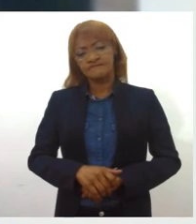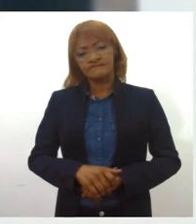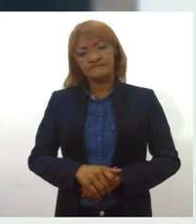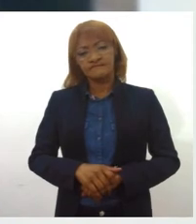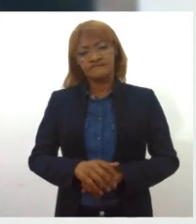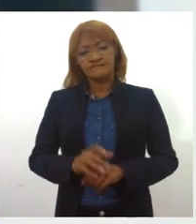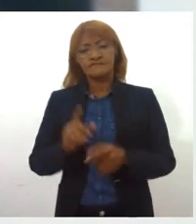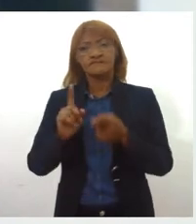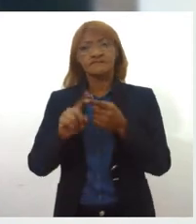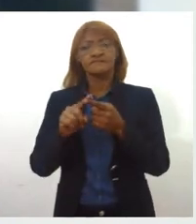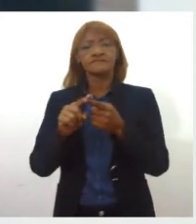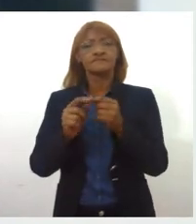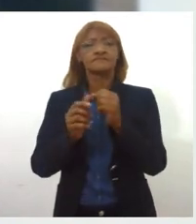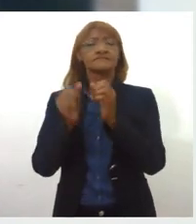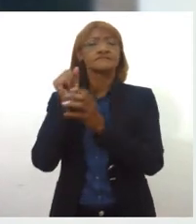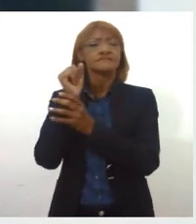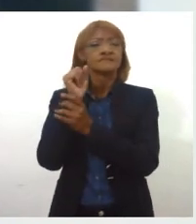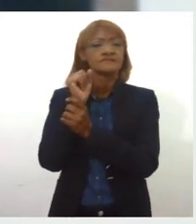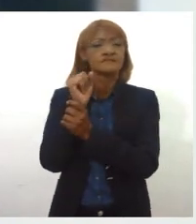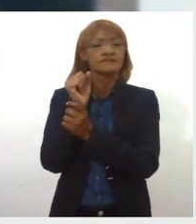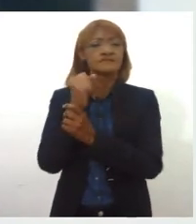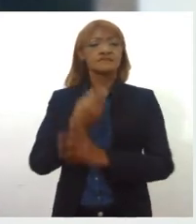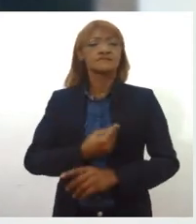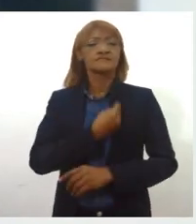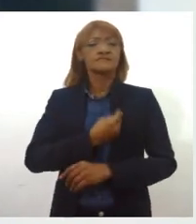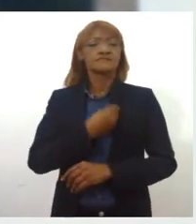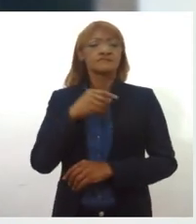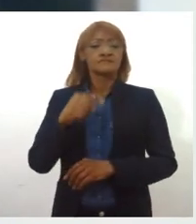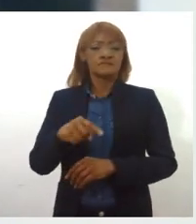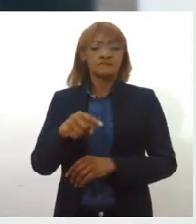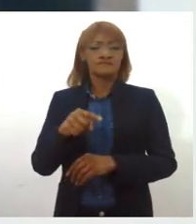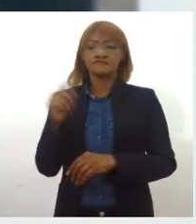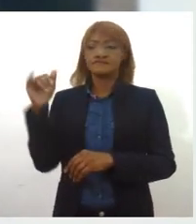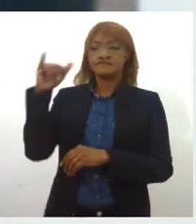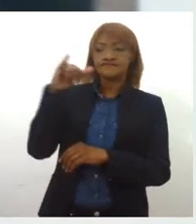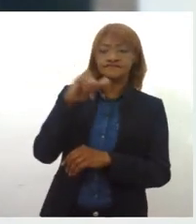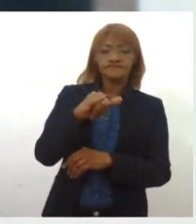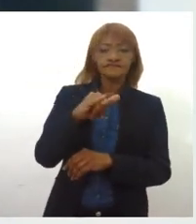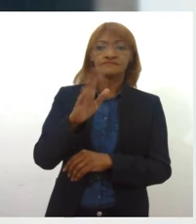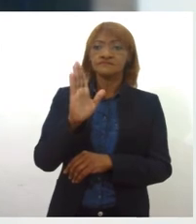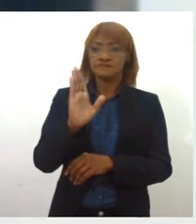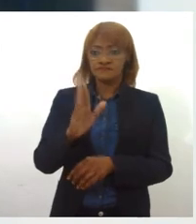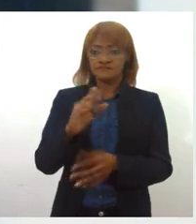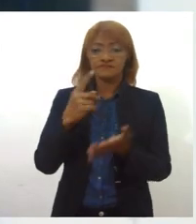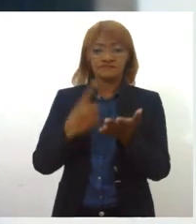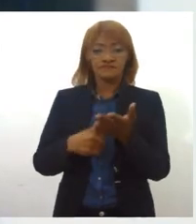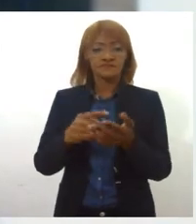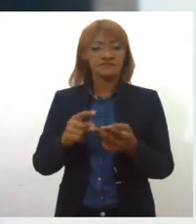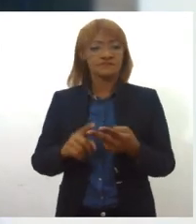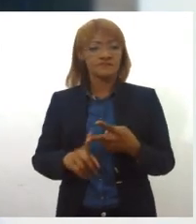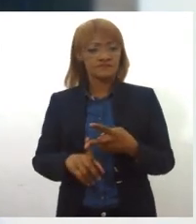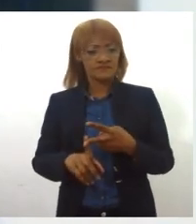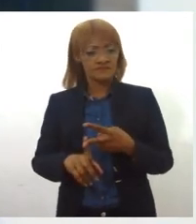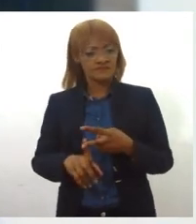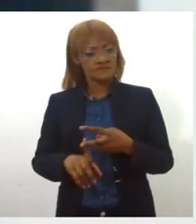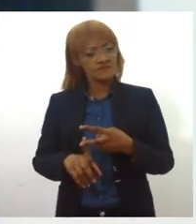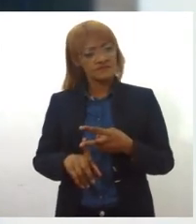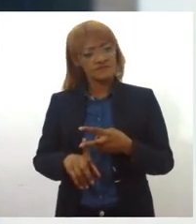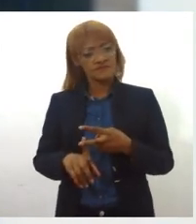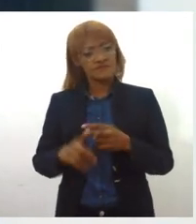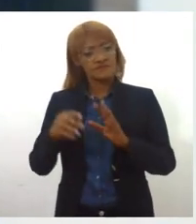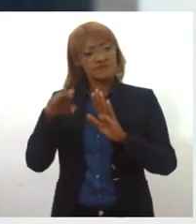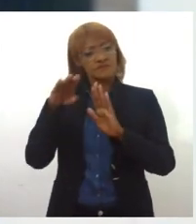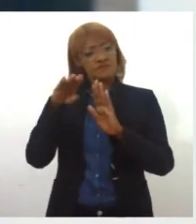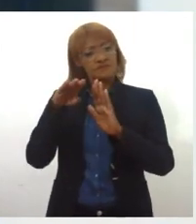a garantia de que vai estar presente na competição, porque a passagem aérea está garantida. Além disso, nós também temos o programa